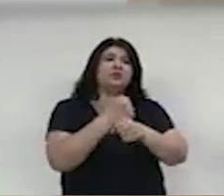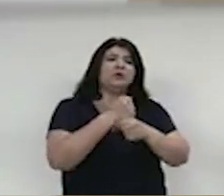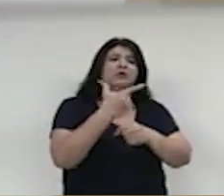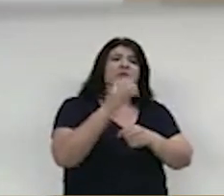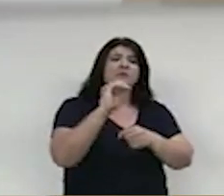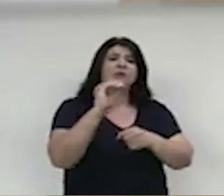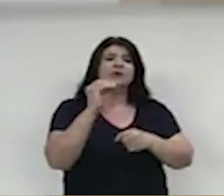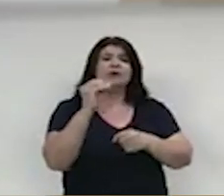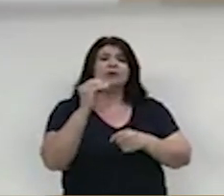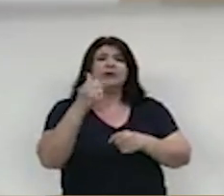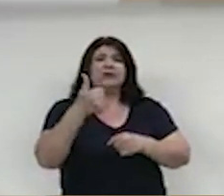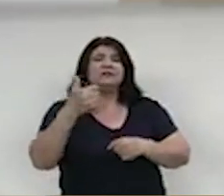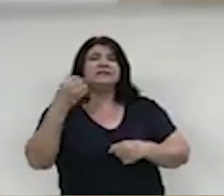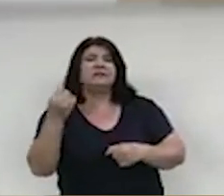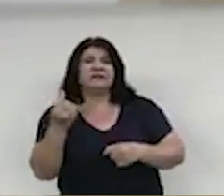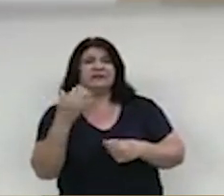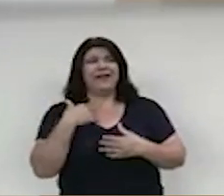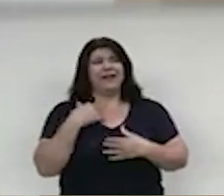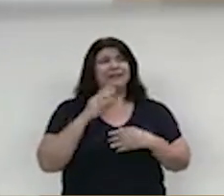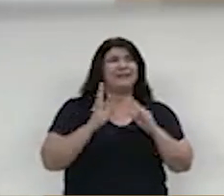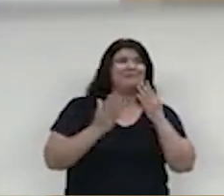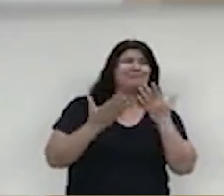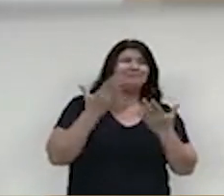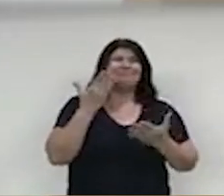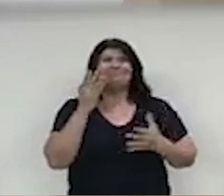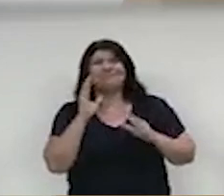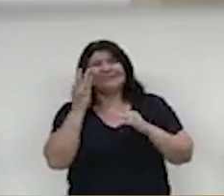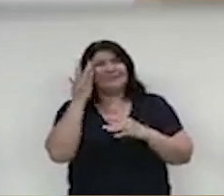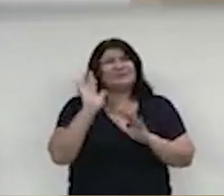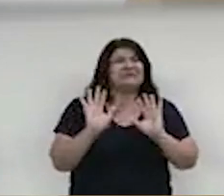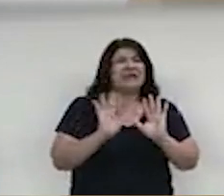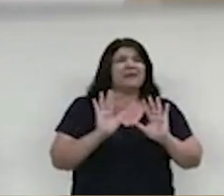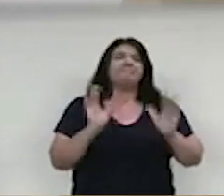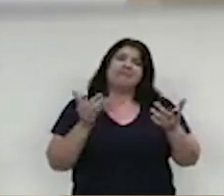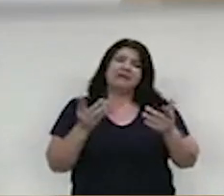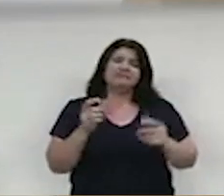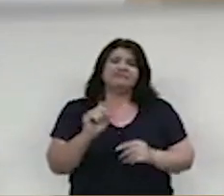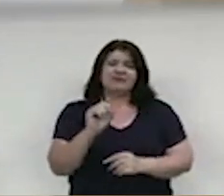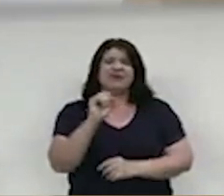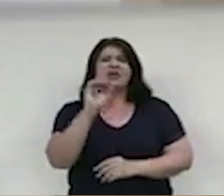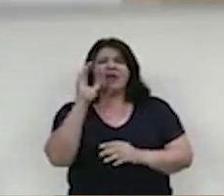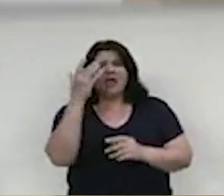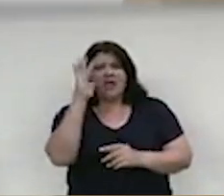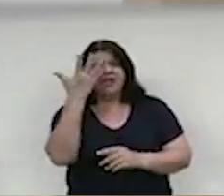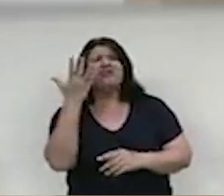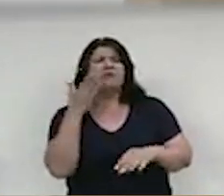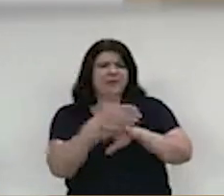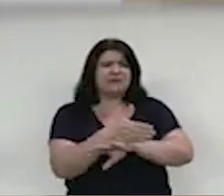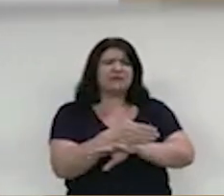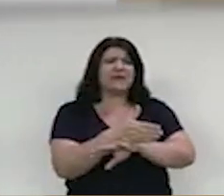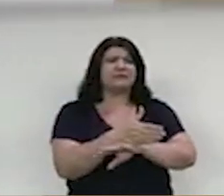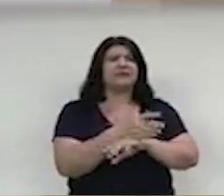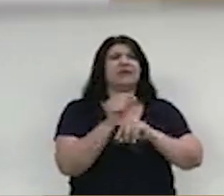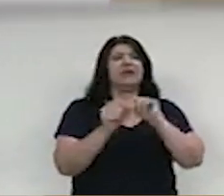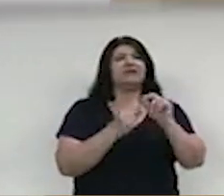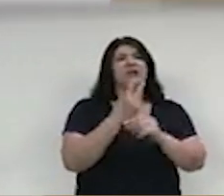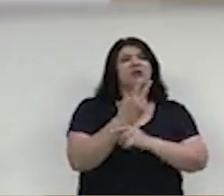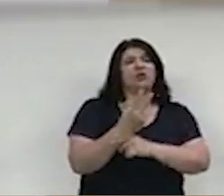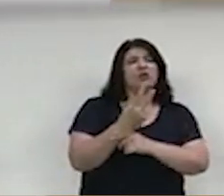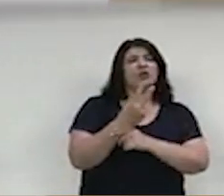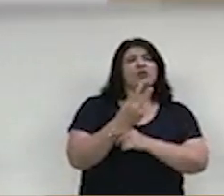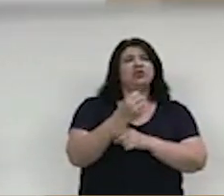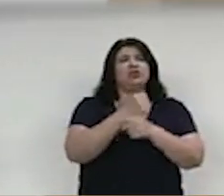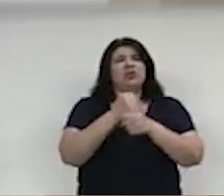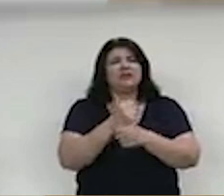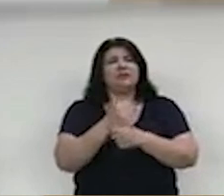relutar um pouco, ele aceitou para participar da gestão da parte financeira da entidade. Resumindo a história, em dois anos e meio de atuação junto com a